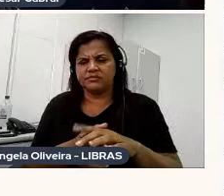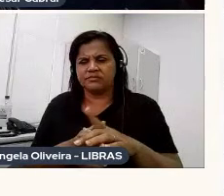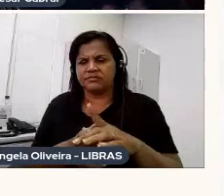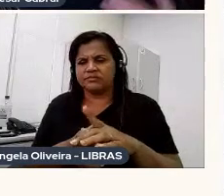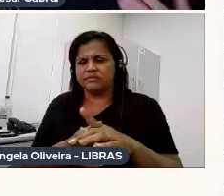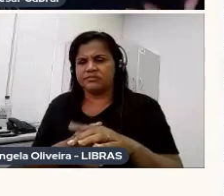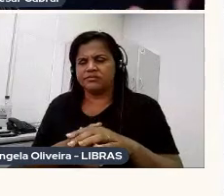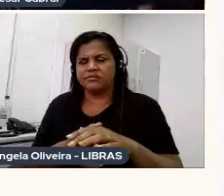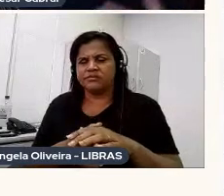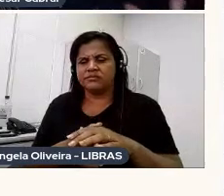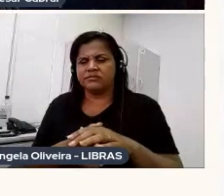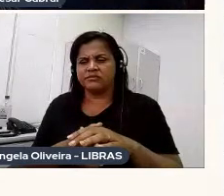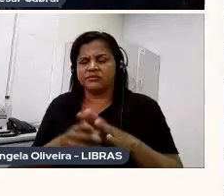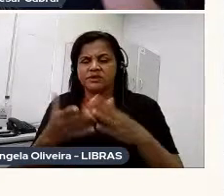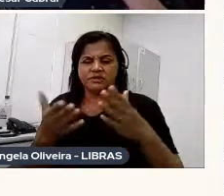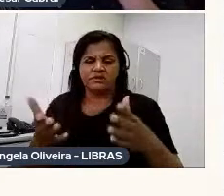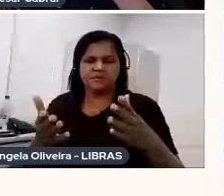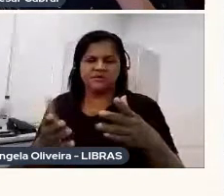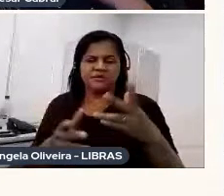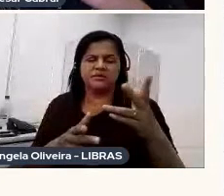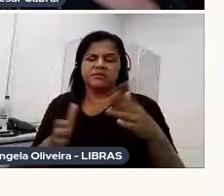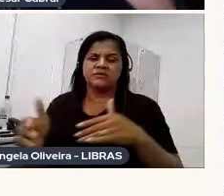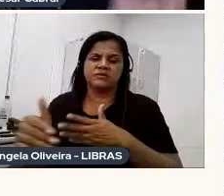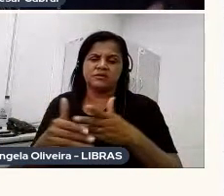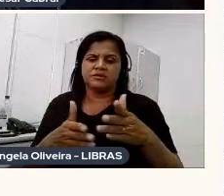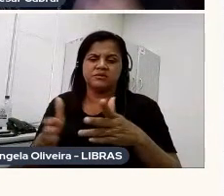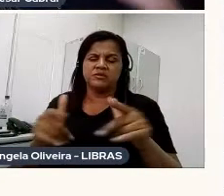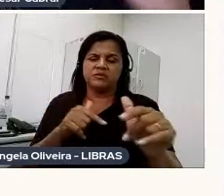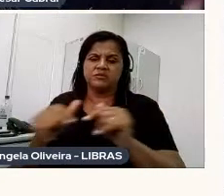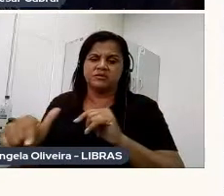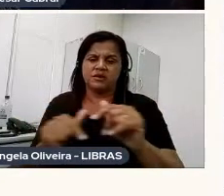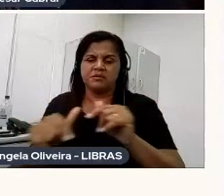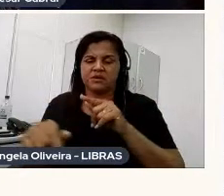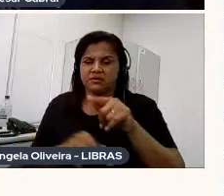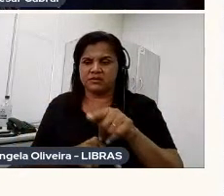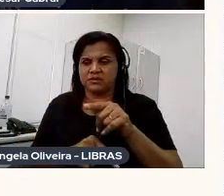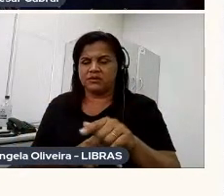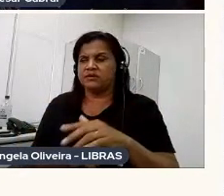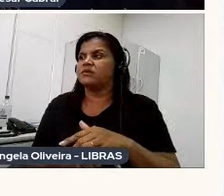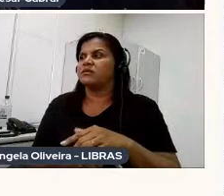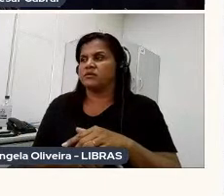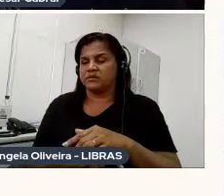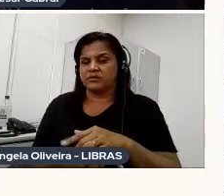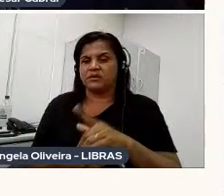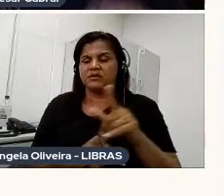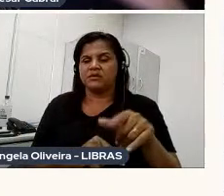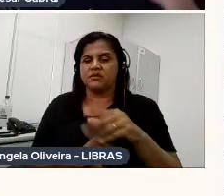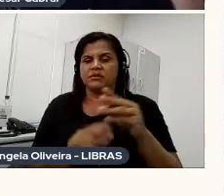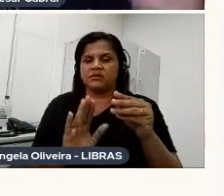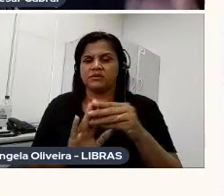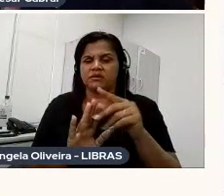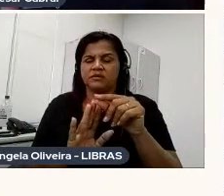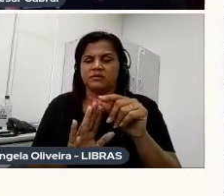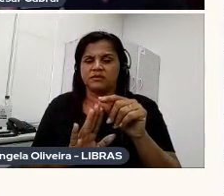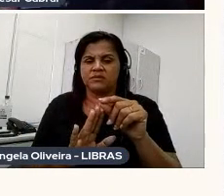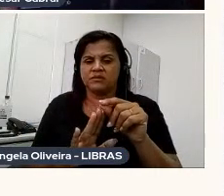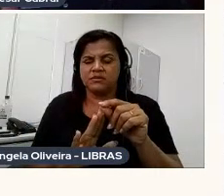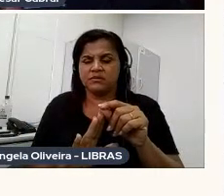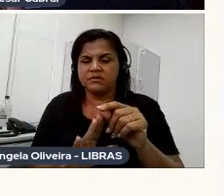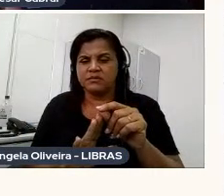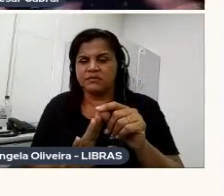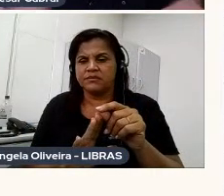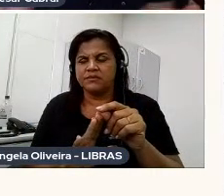discutindo os caminhos do trabalho dele, né, colocando em xeque e mostrando as desilusões que